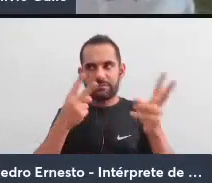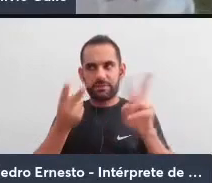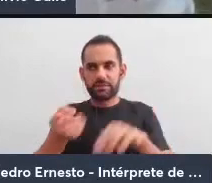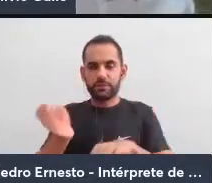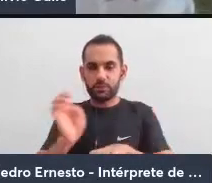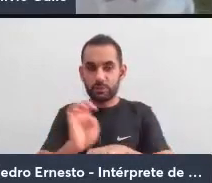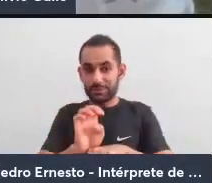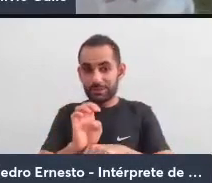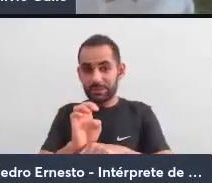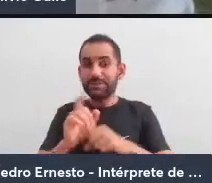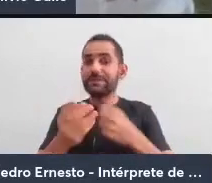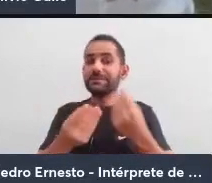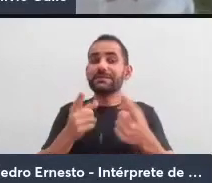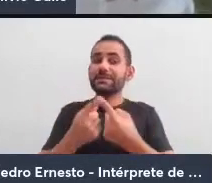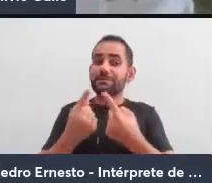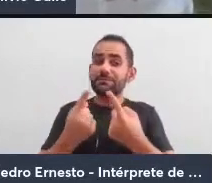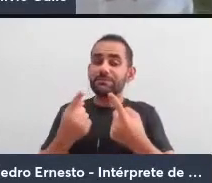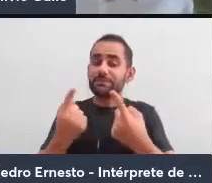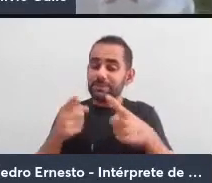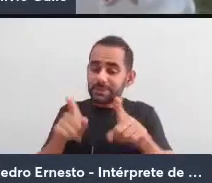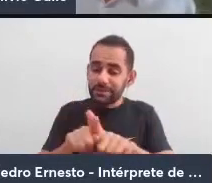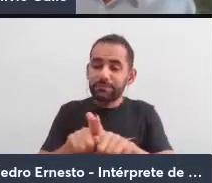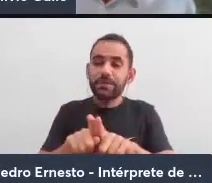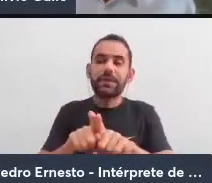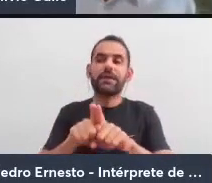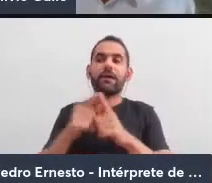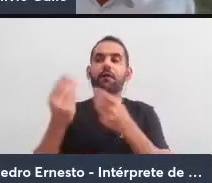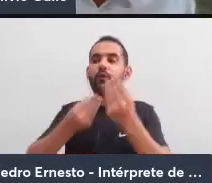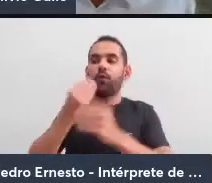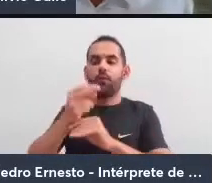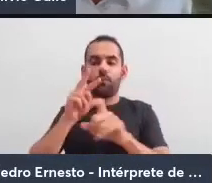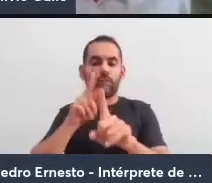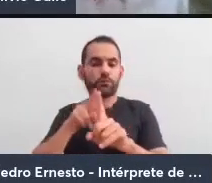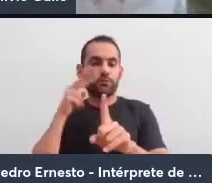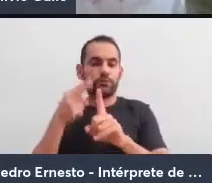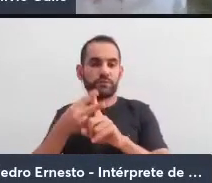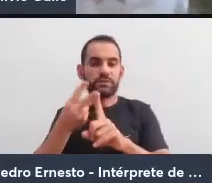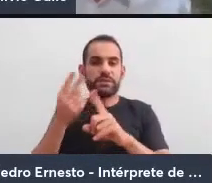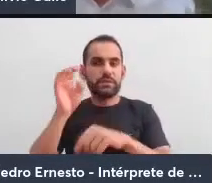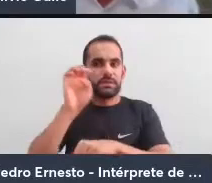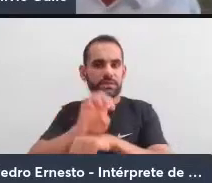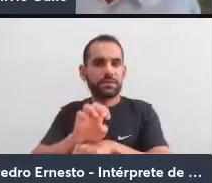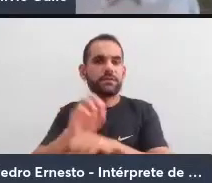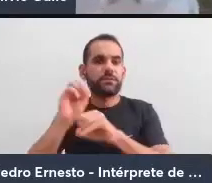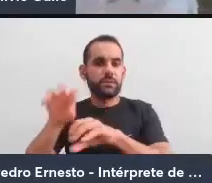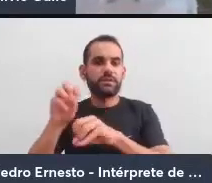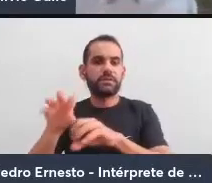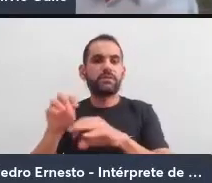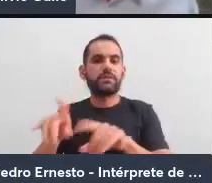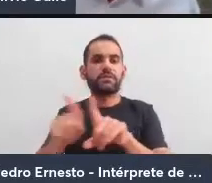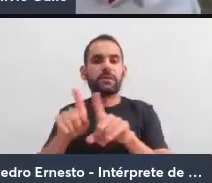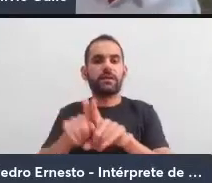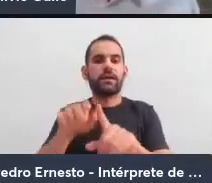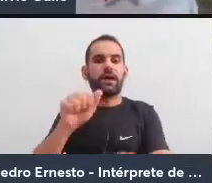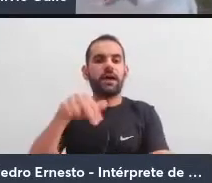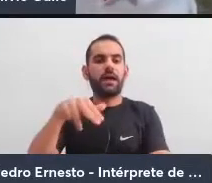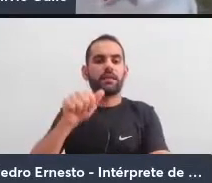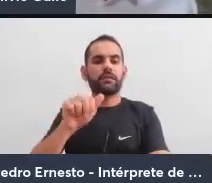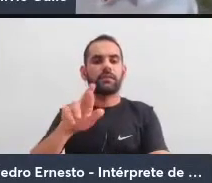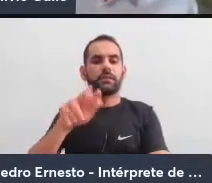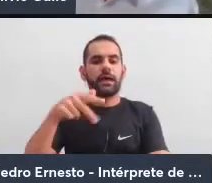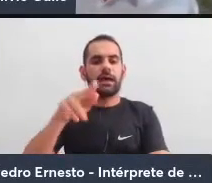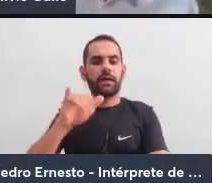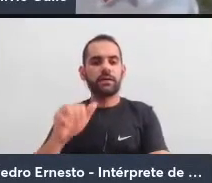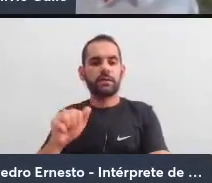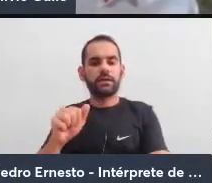justamente o contraponto dessa educação estatal como sendo uma educação anárquica. E aqui, como no título, eu